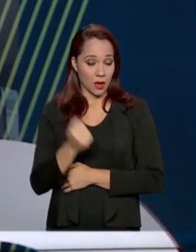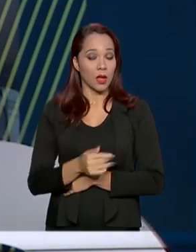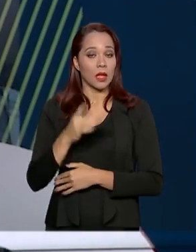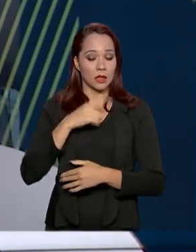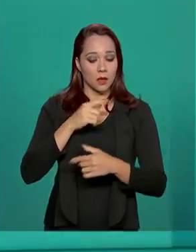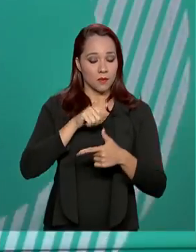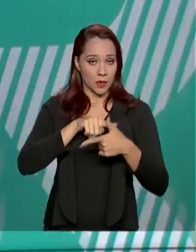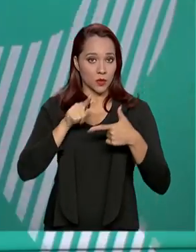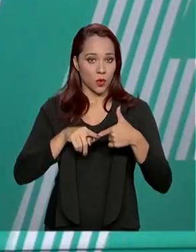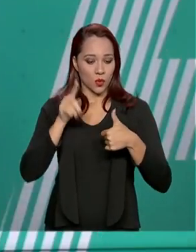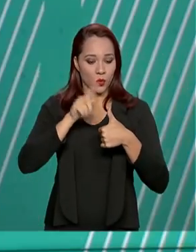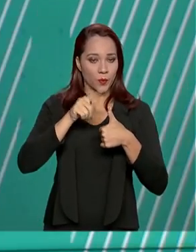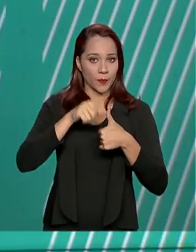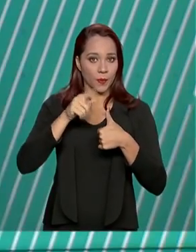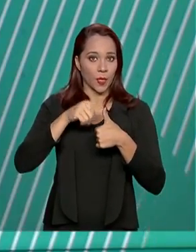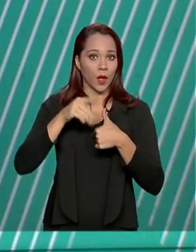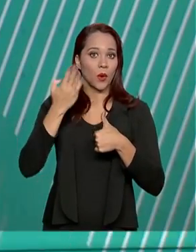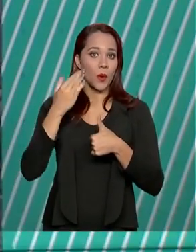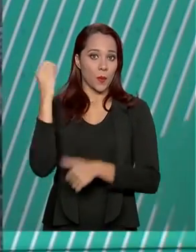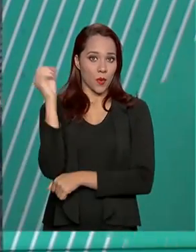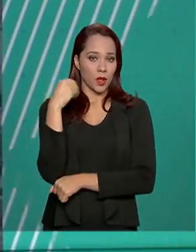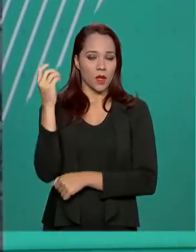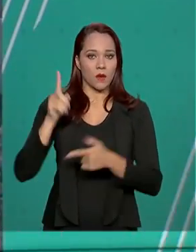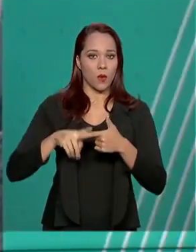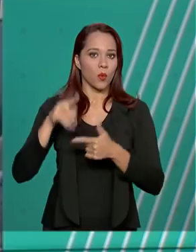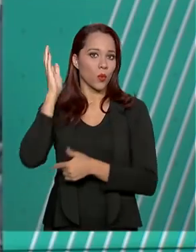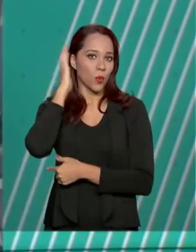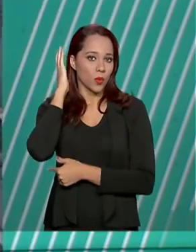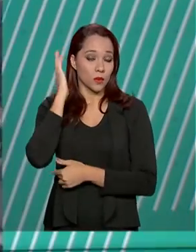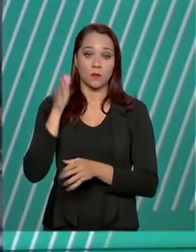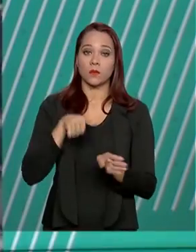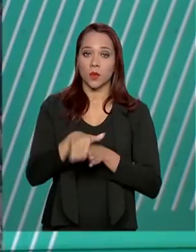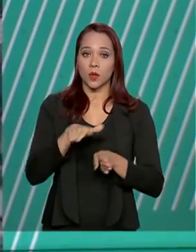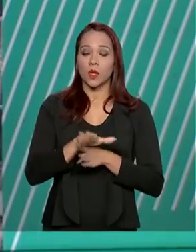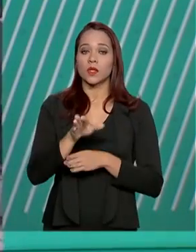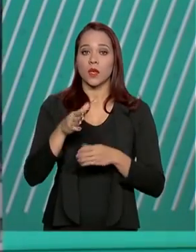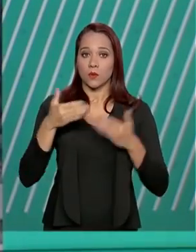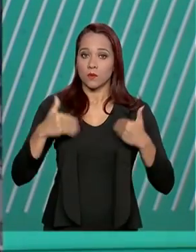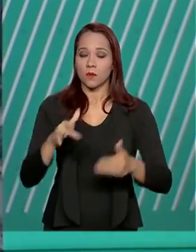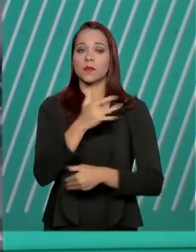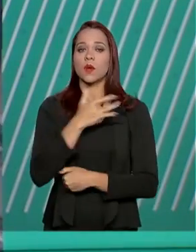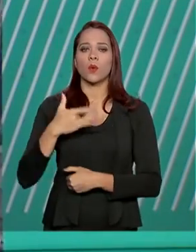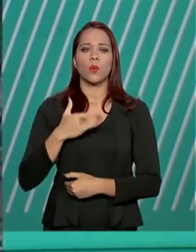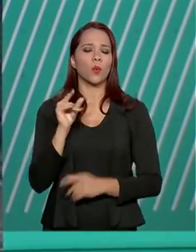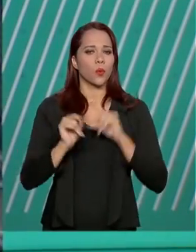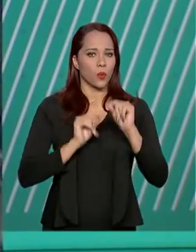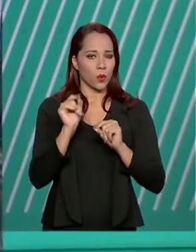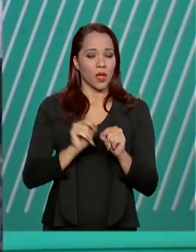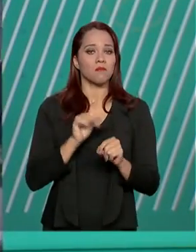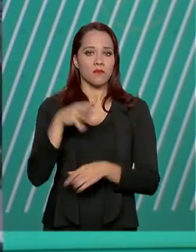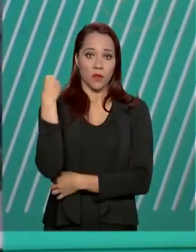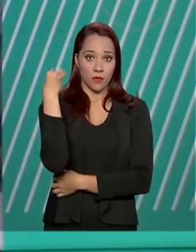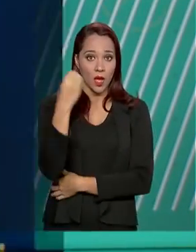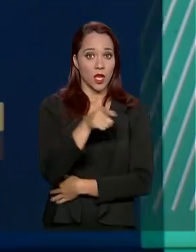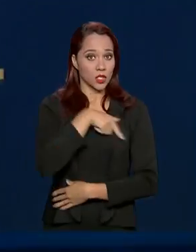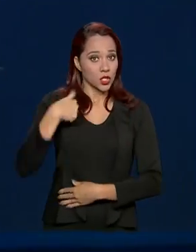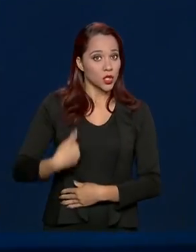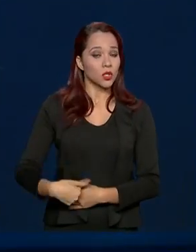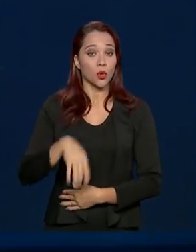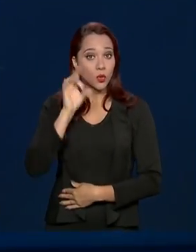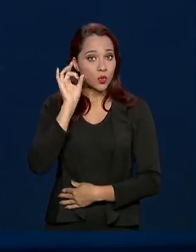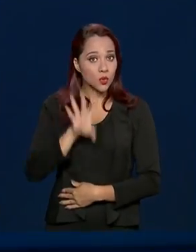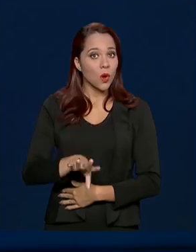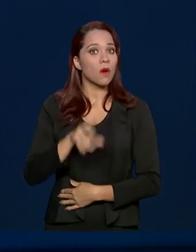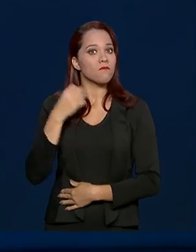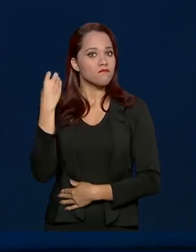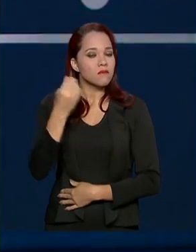dois casos, um em Porto Alegre e outro em Curitiba. A orientação do Ministério da Saúde é que viagens para a China só